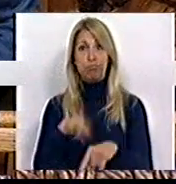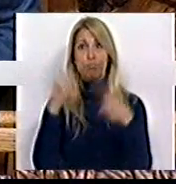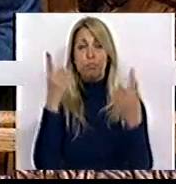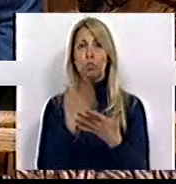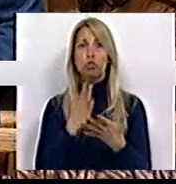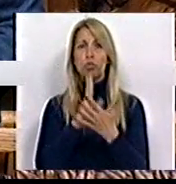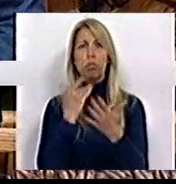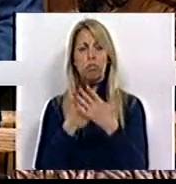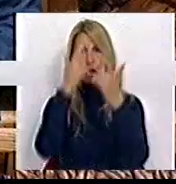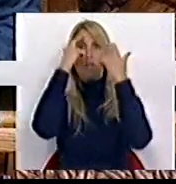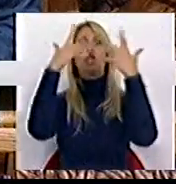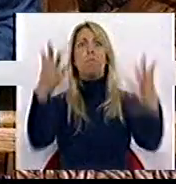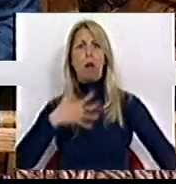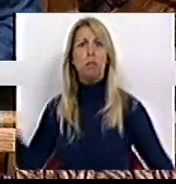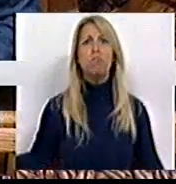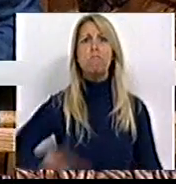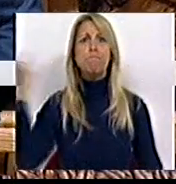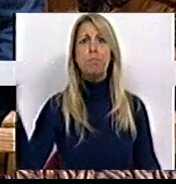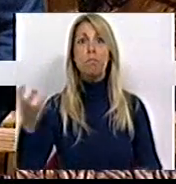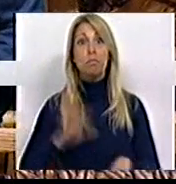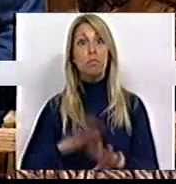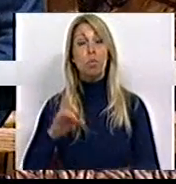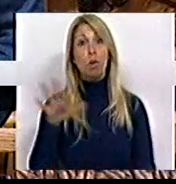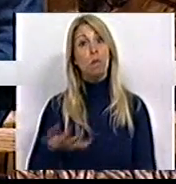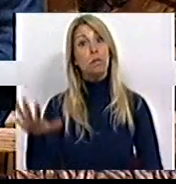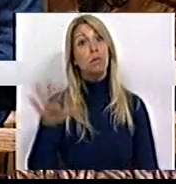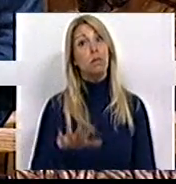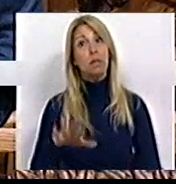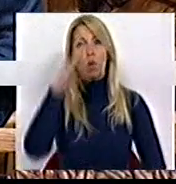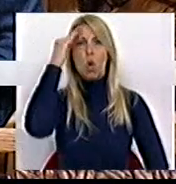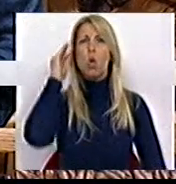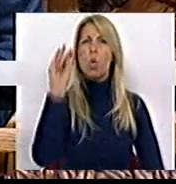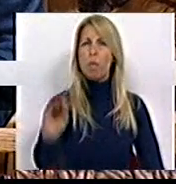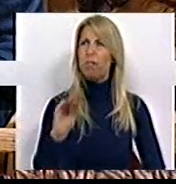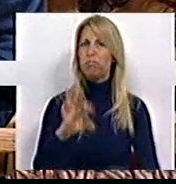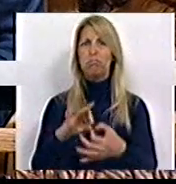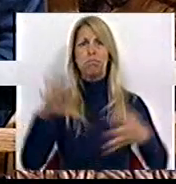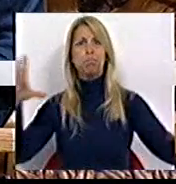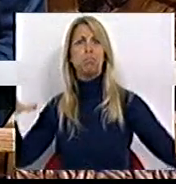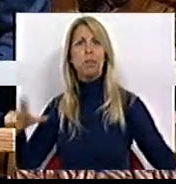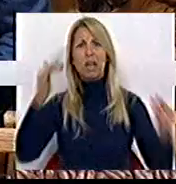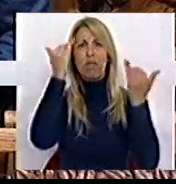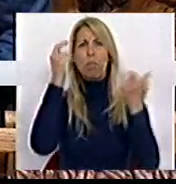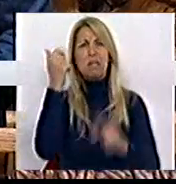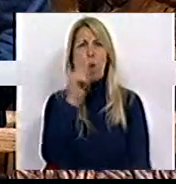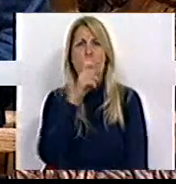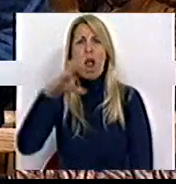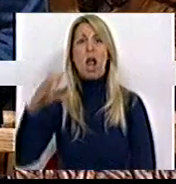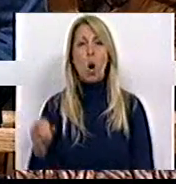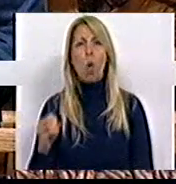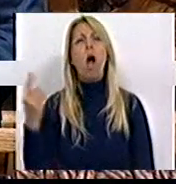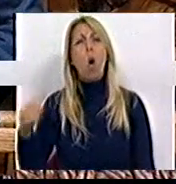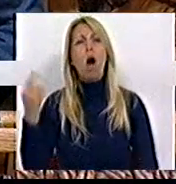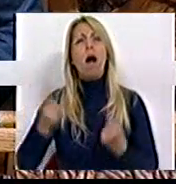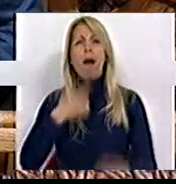espanto e indignação perante toda esta ocorrência de recomendações descabidas e informações erradas. E houve quem perguntasse como seria